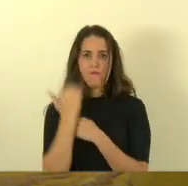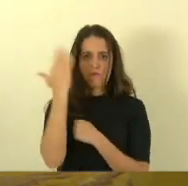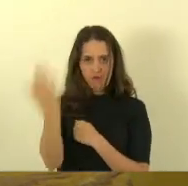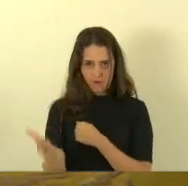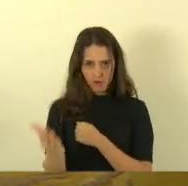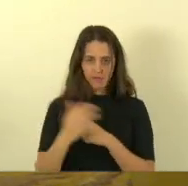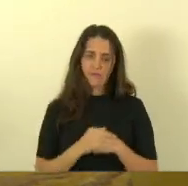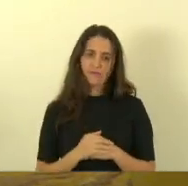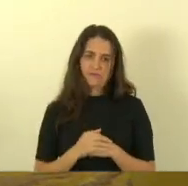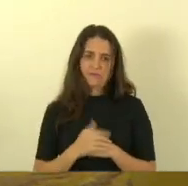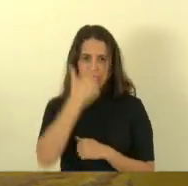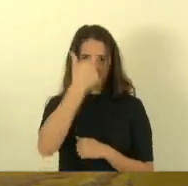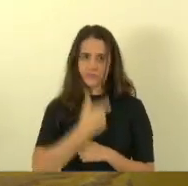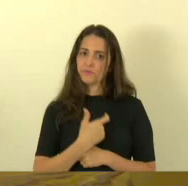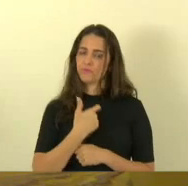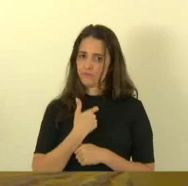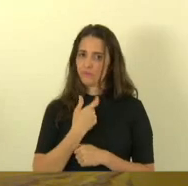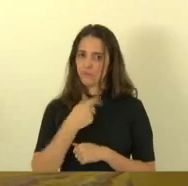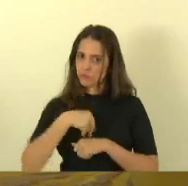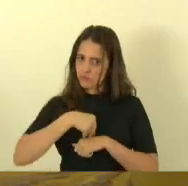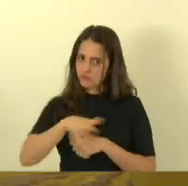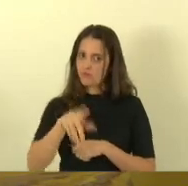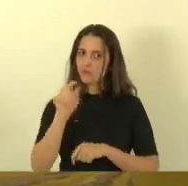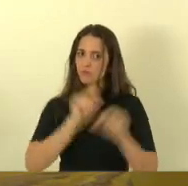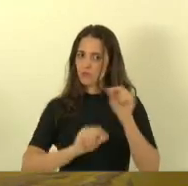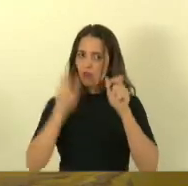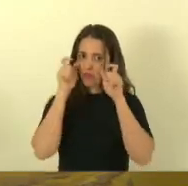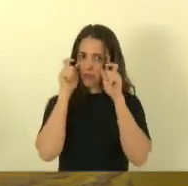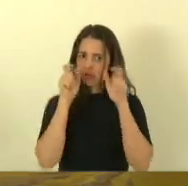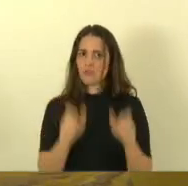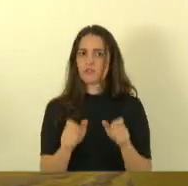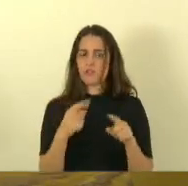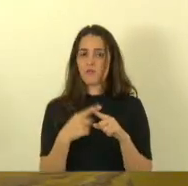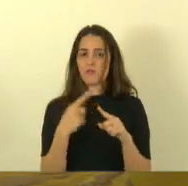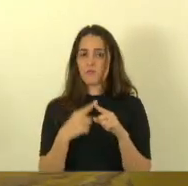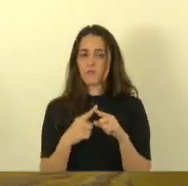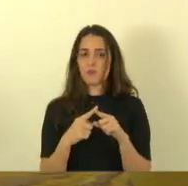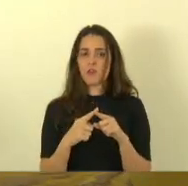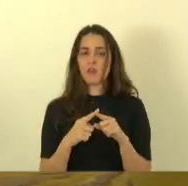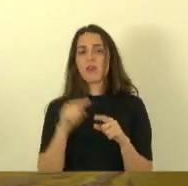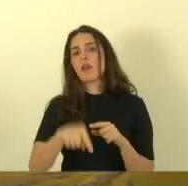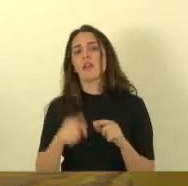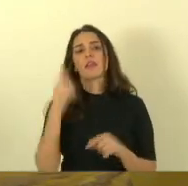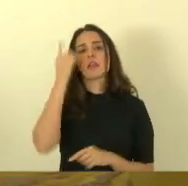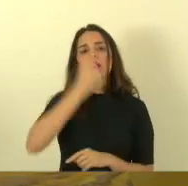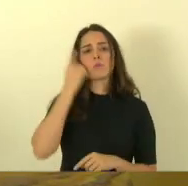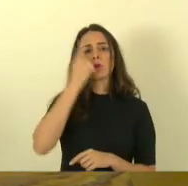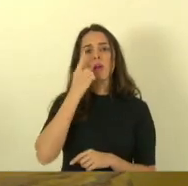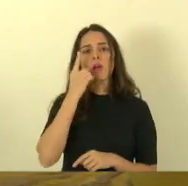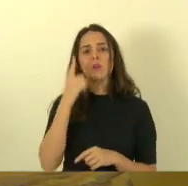quero chamar a atenção. A independência do mandato parlamentar.